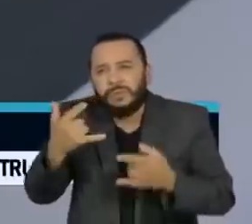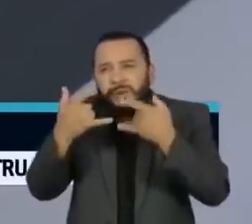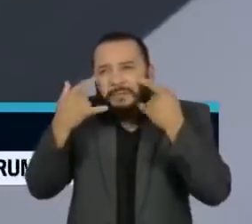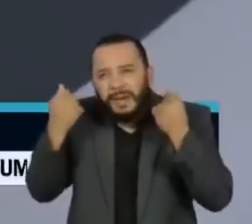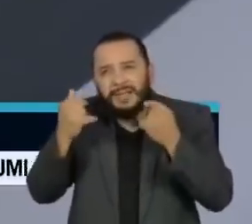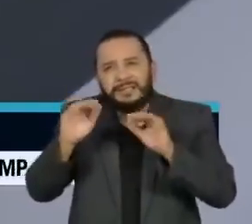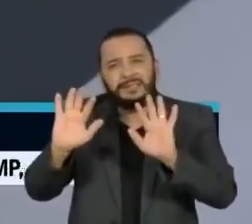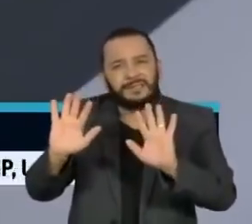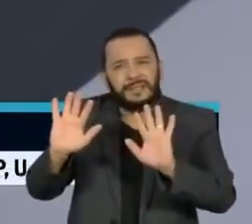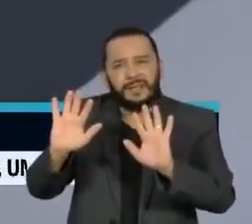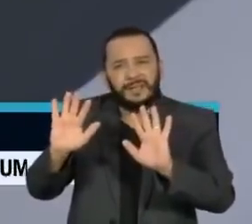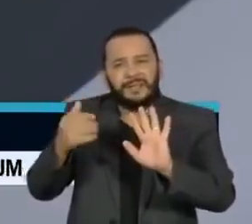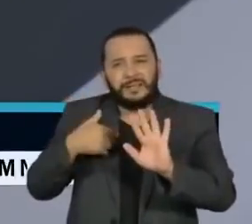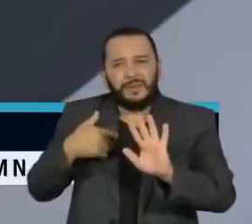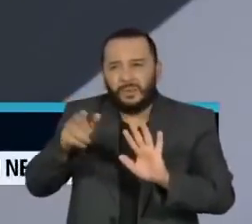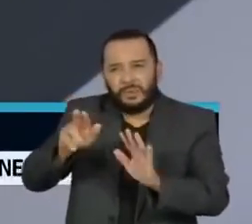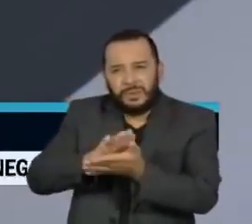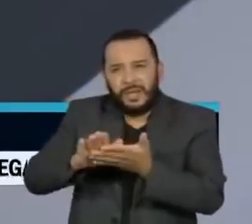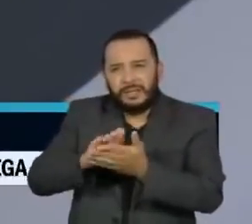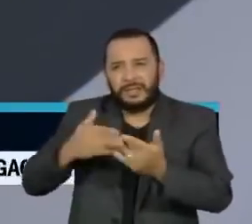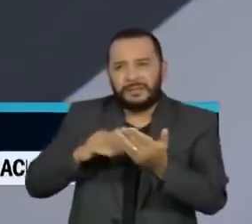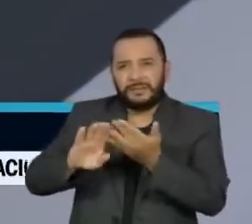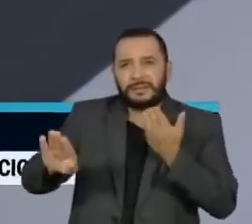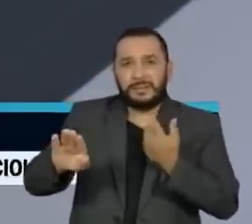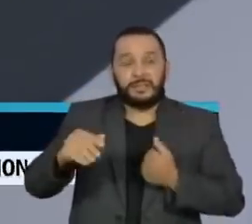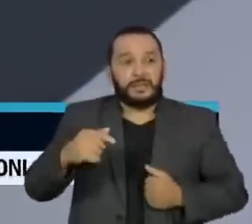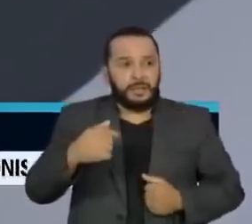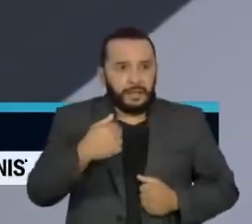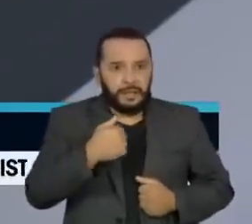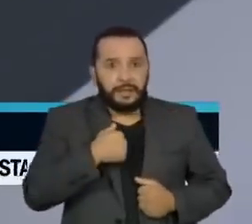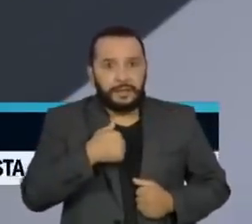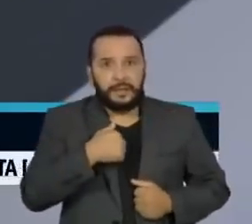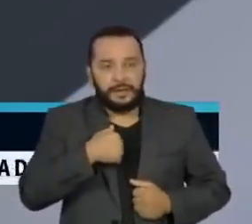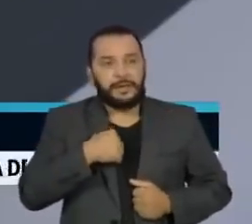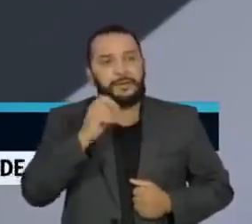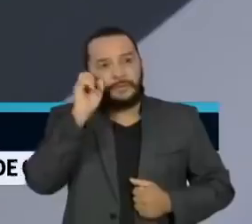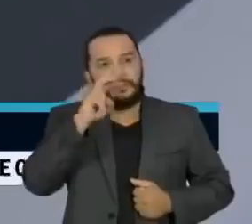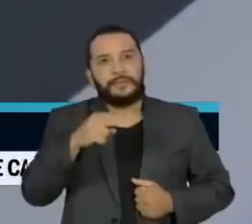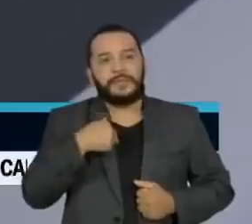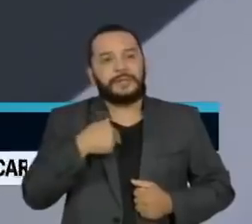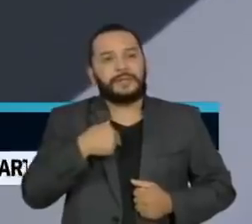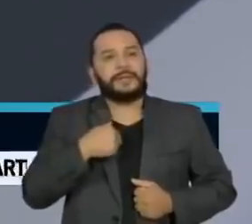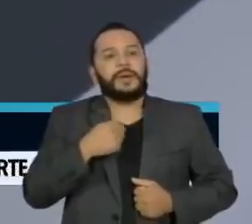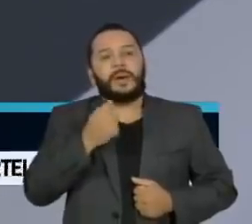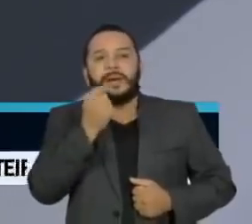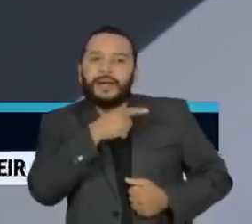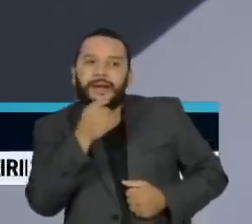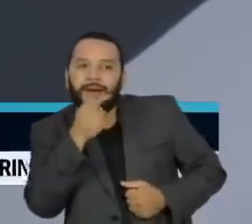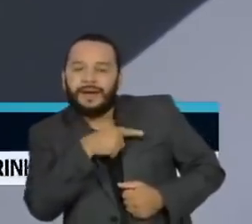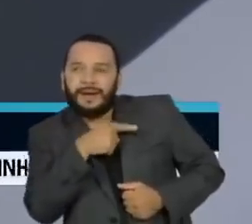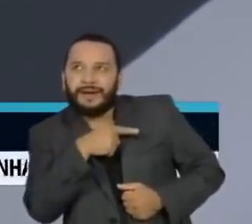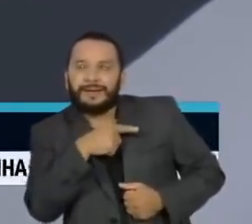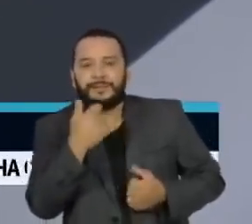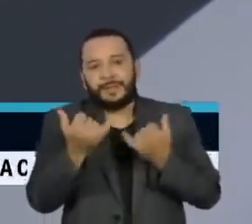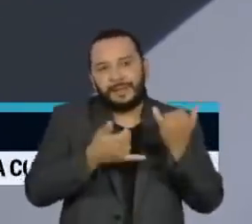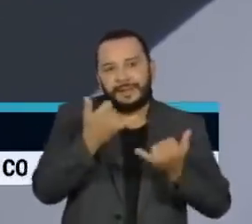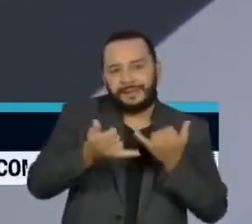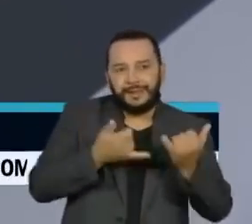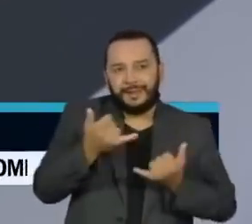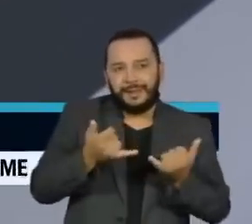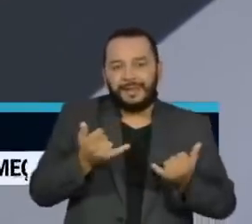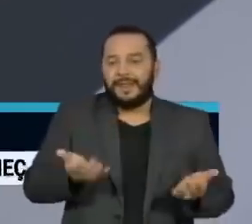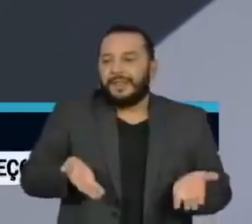Eu tô um pouco passada com o que eu escutei agora, porque eu escutei humor, leveza e evitar o